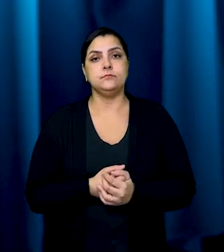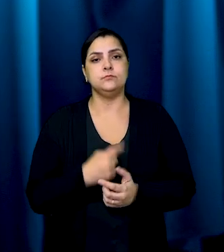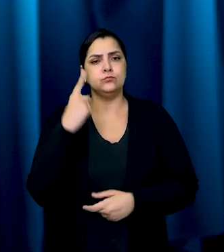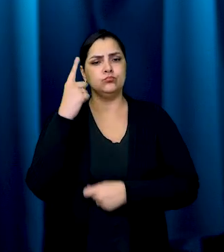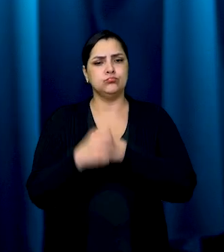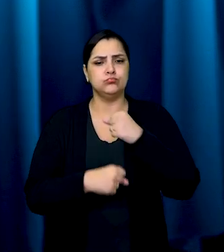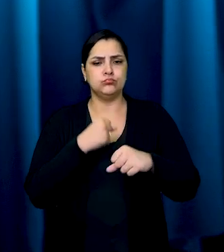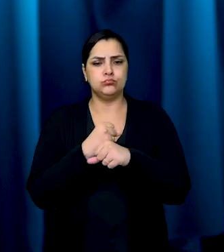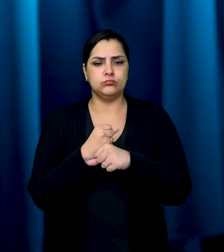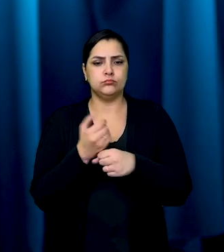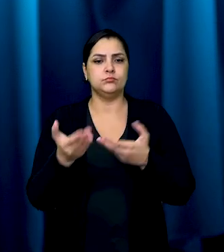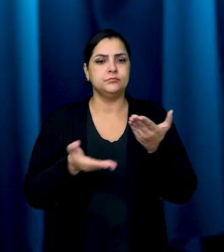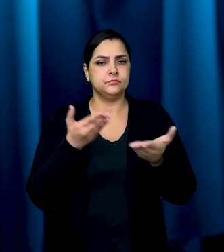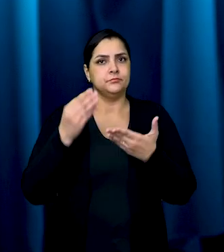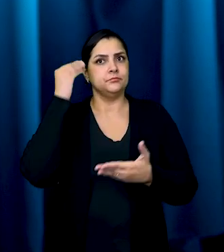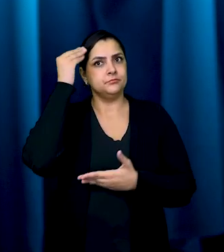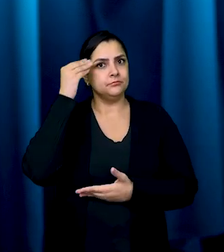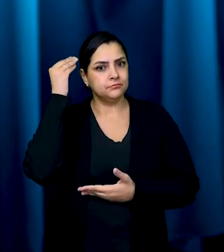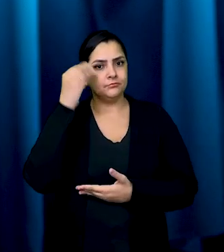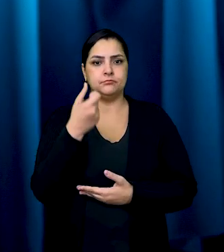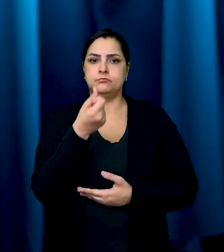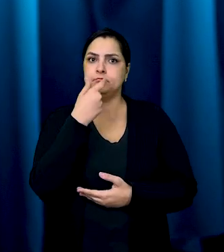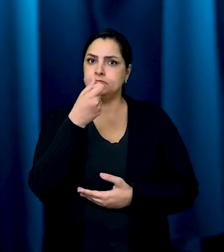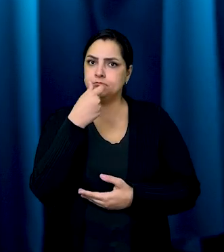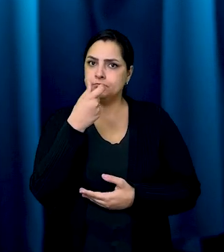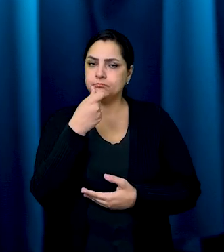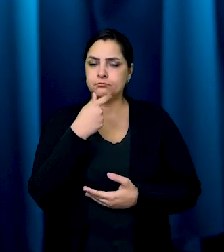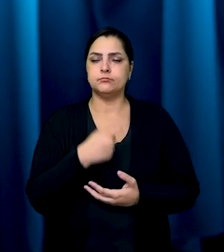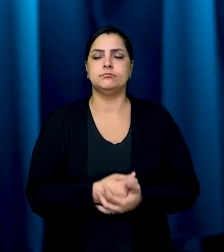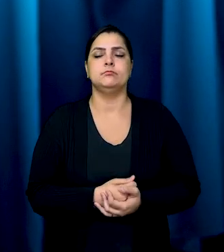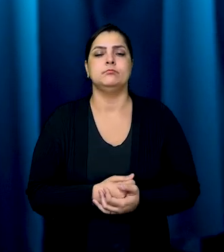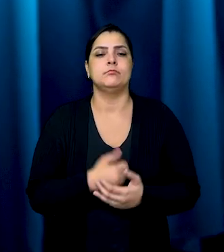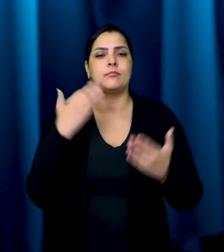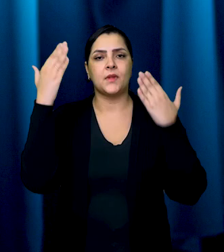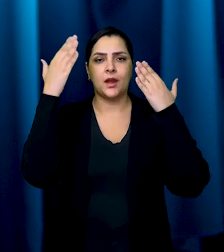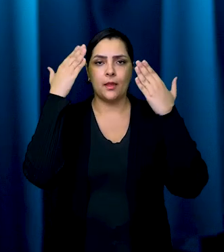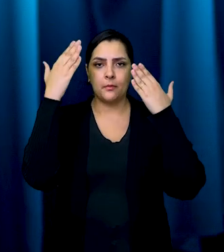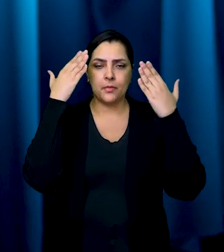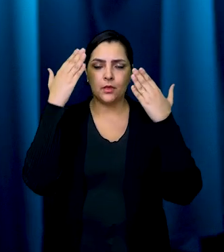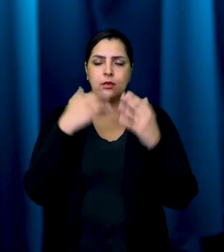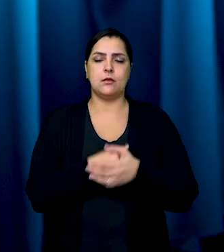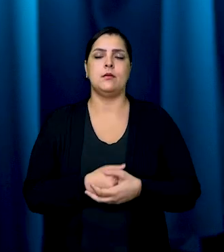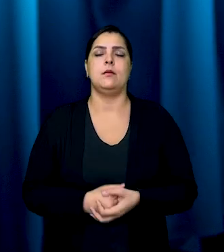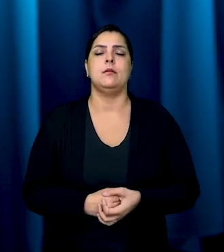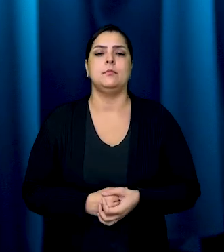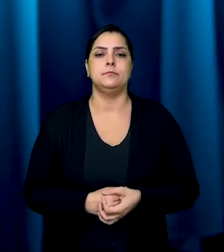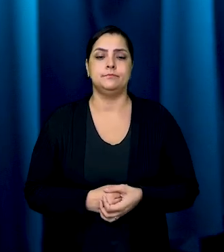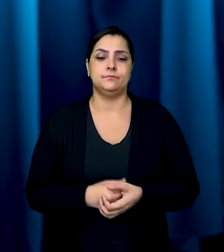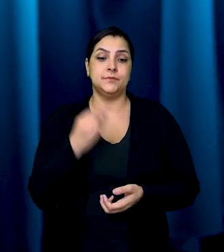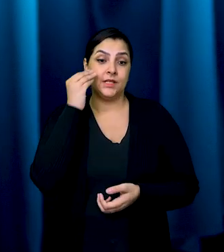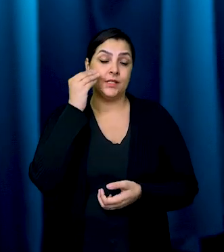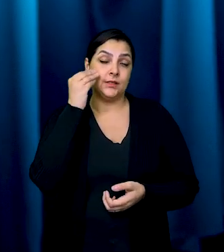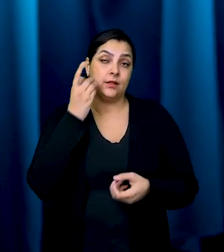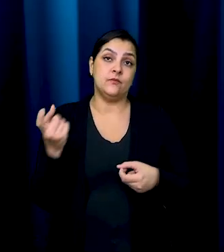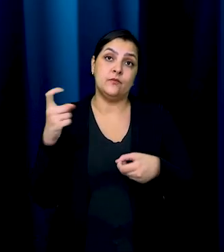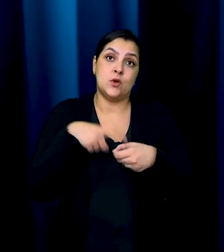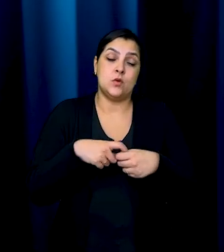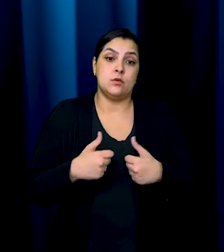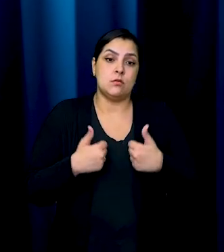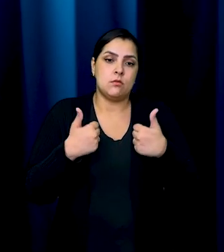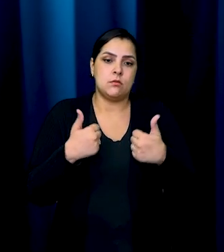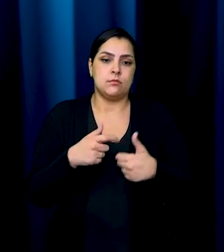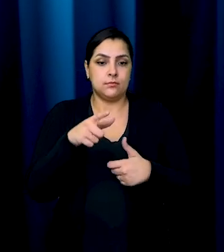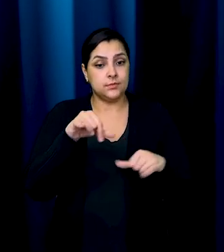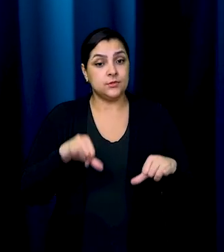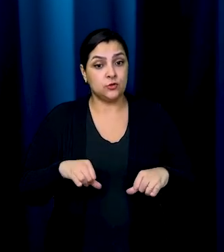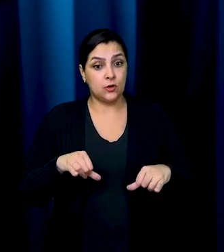um ano em tratamento psicológico com remédio, terapia e tudo para se recompor. O